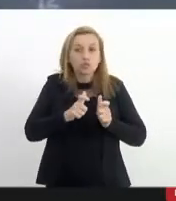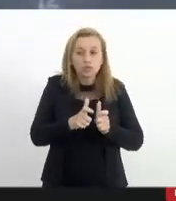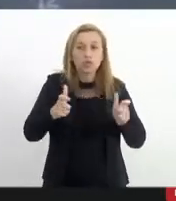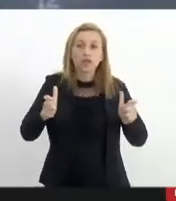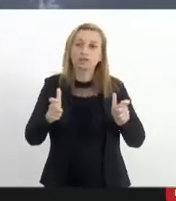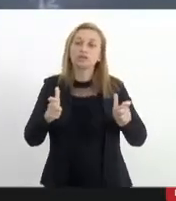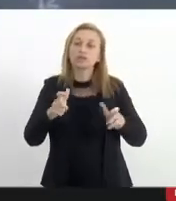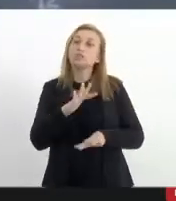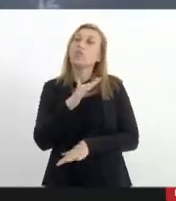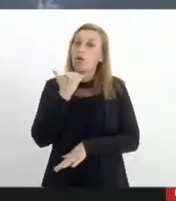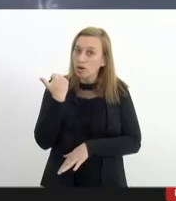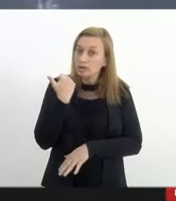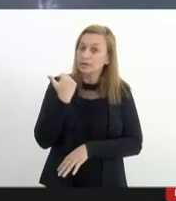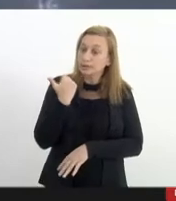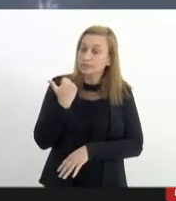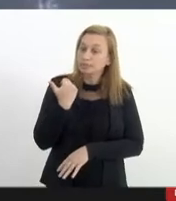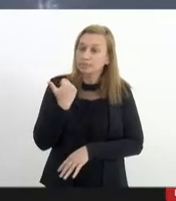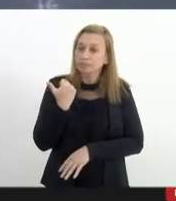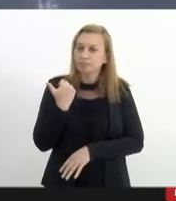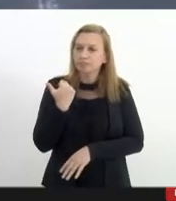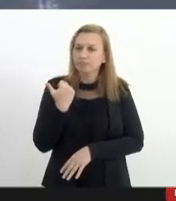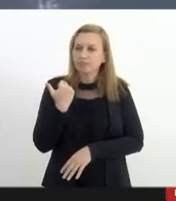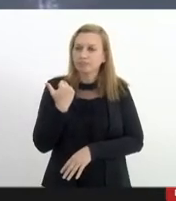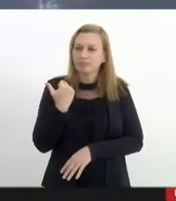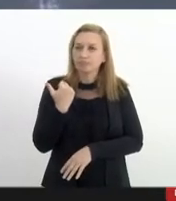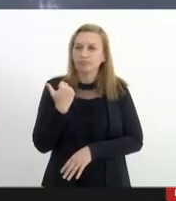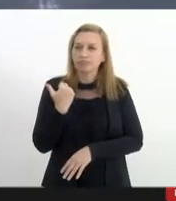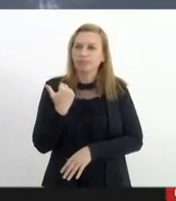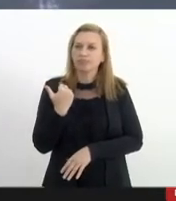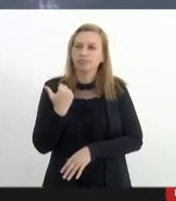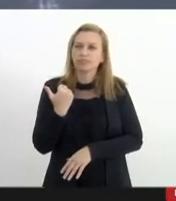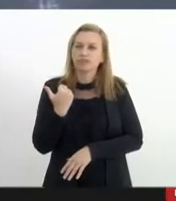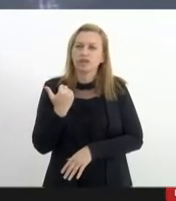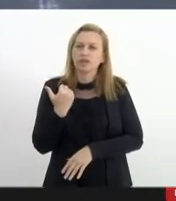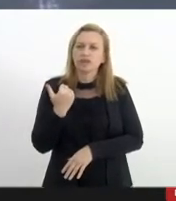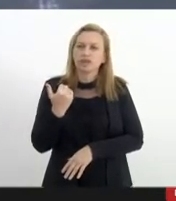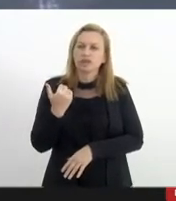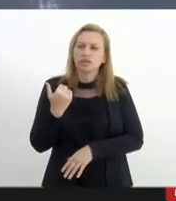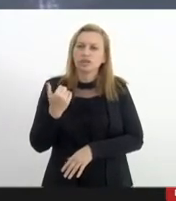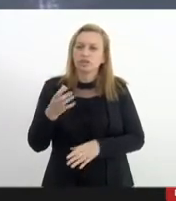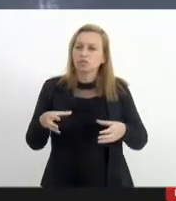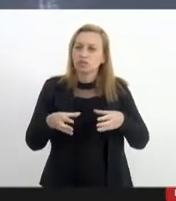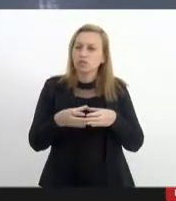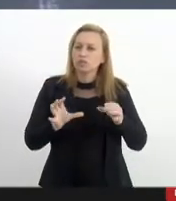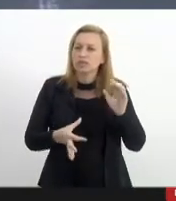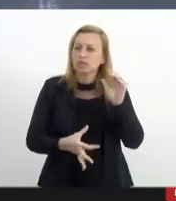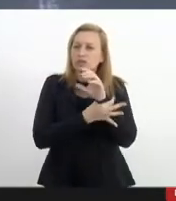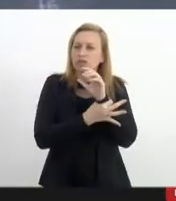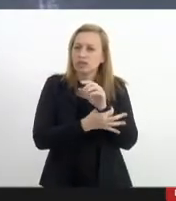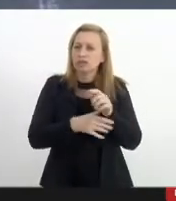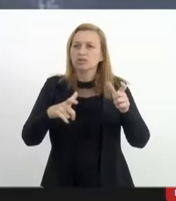letalidade há uma mão direta das forças de segurança nisso